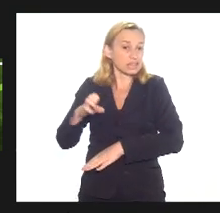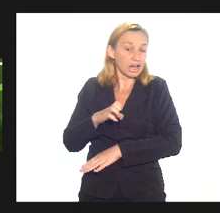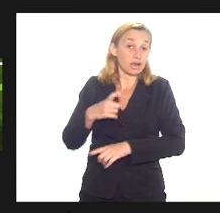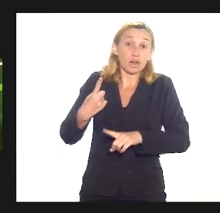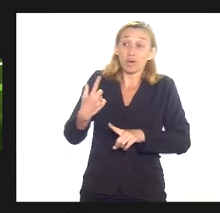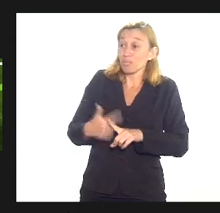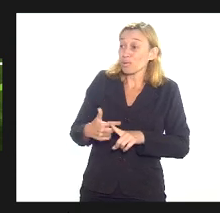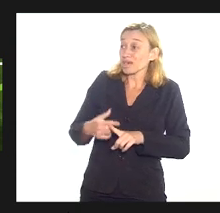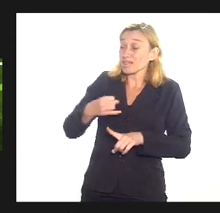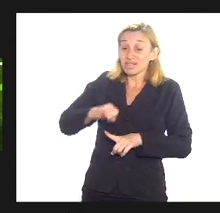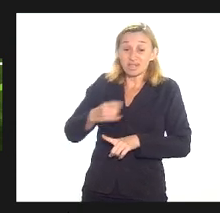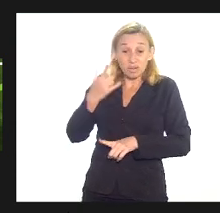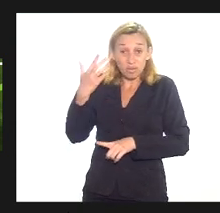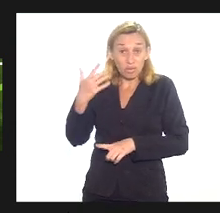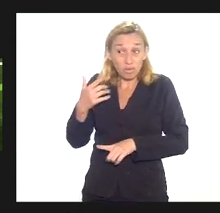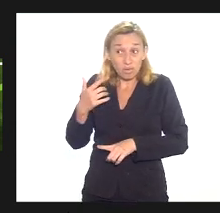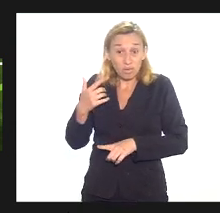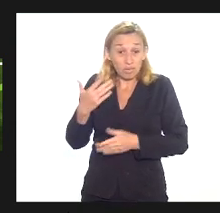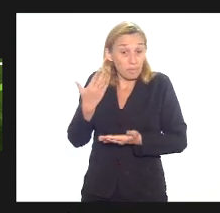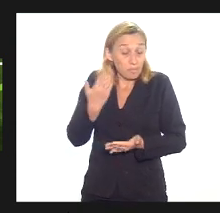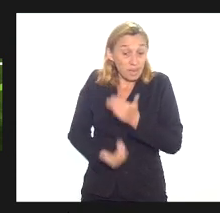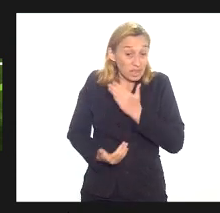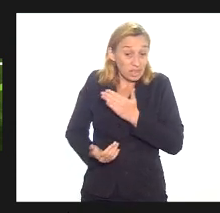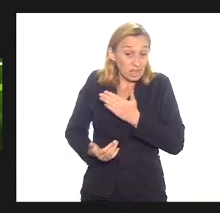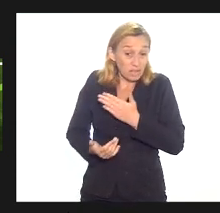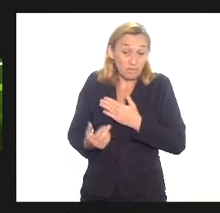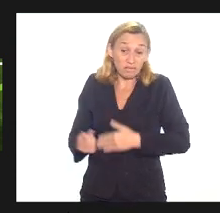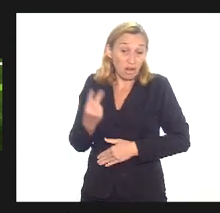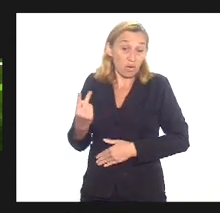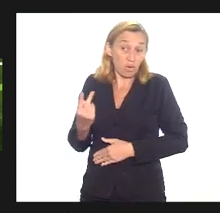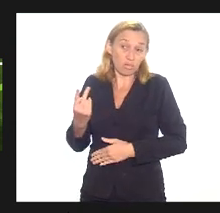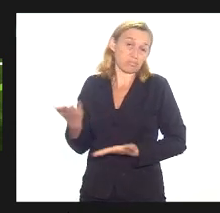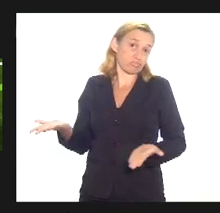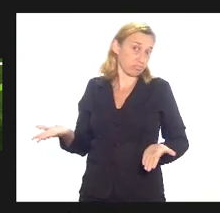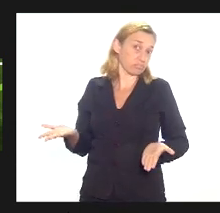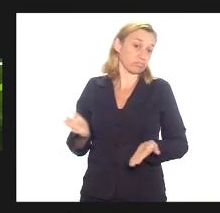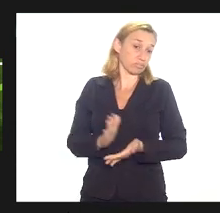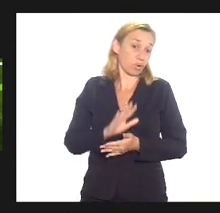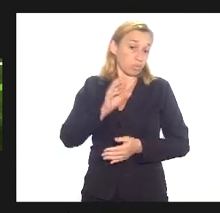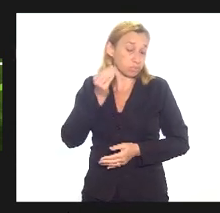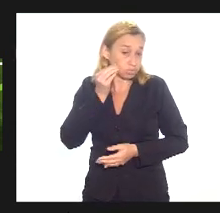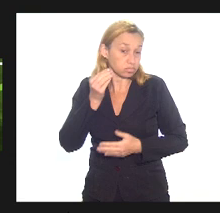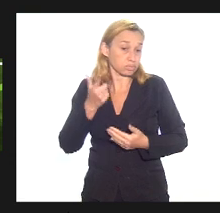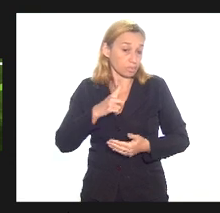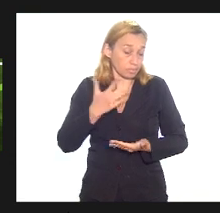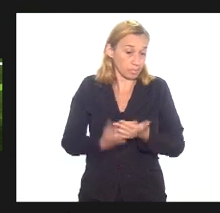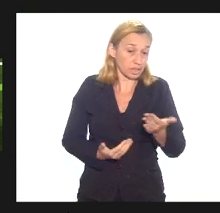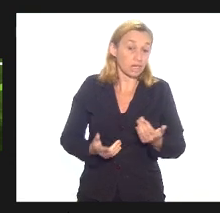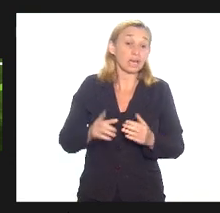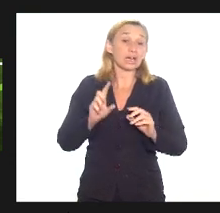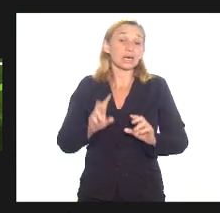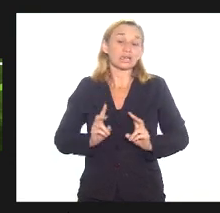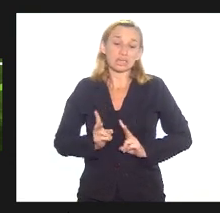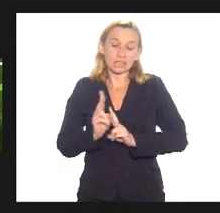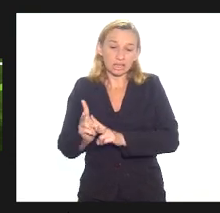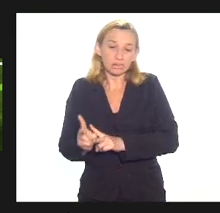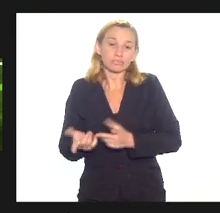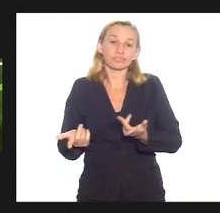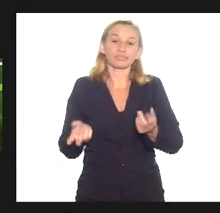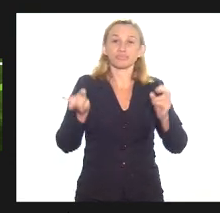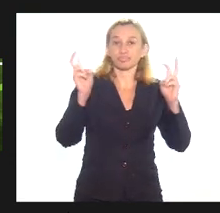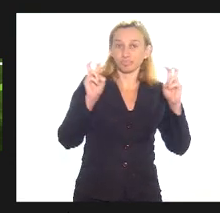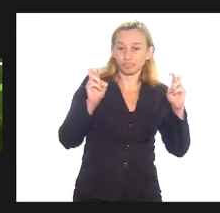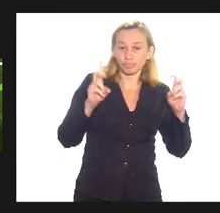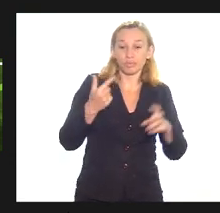ter valor nenhum e a gente vai perder uma grande oportunidade bom e seguindo esse tema eu ouvi aqui o